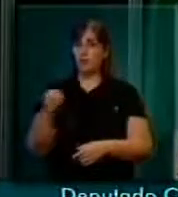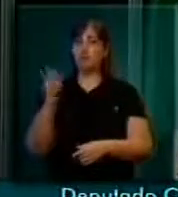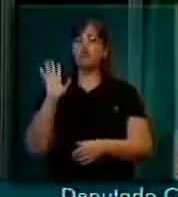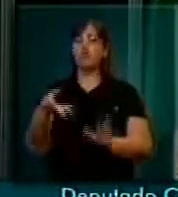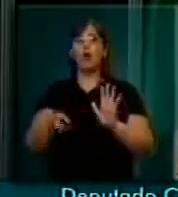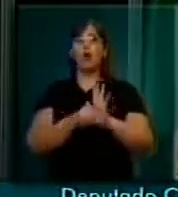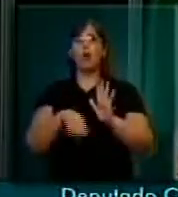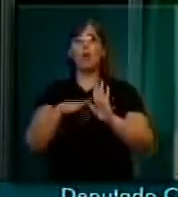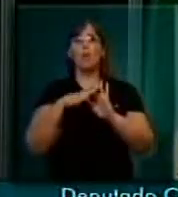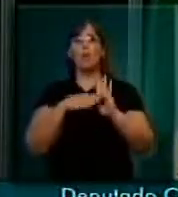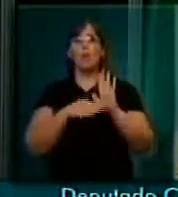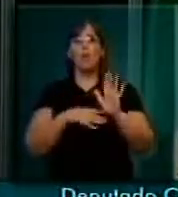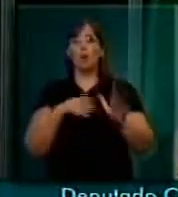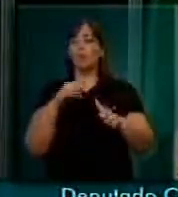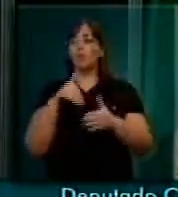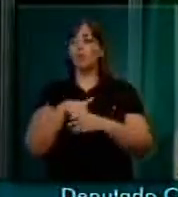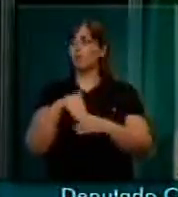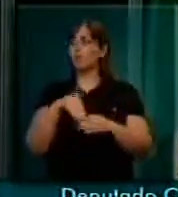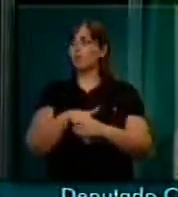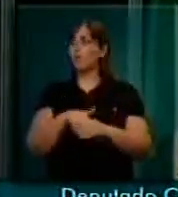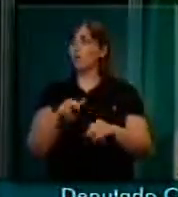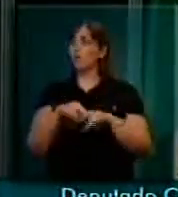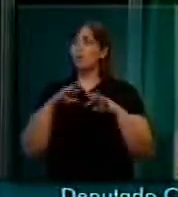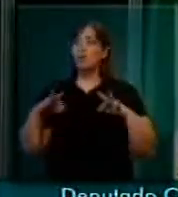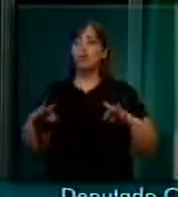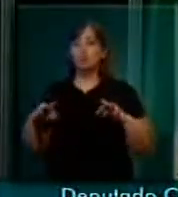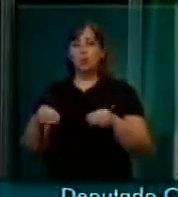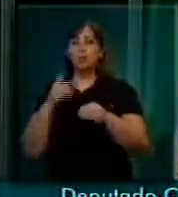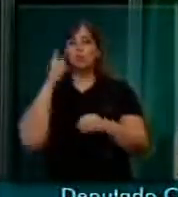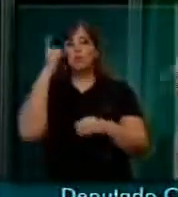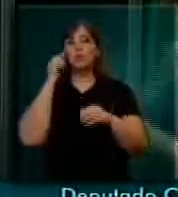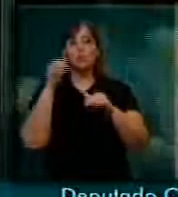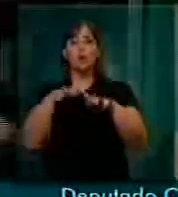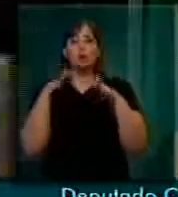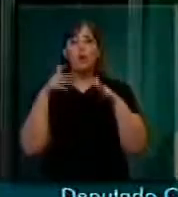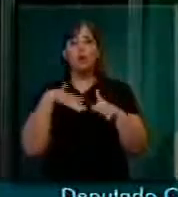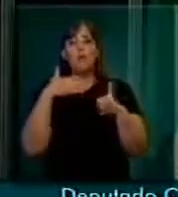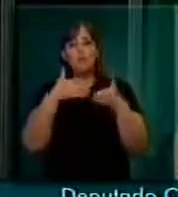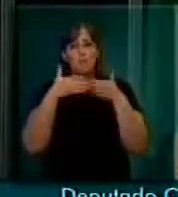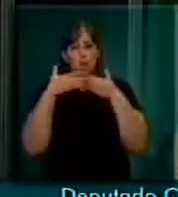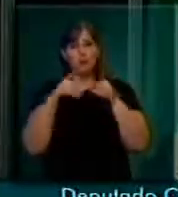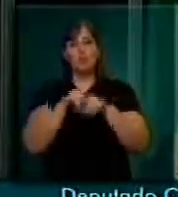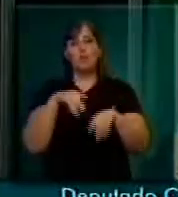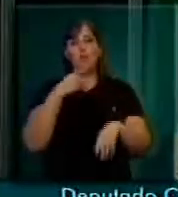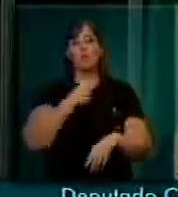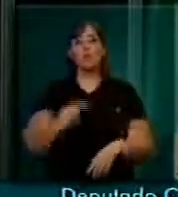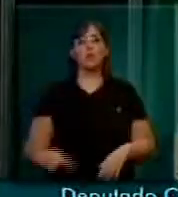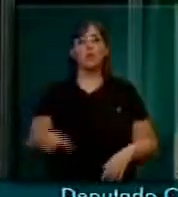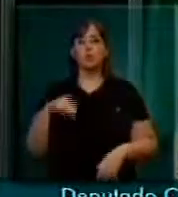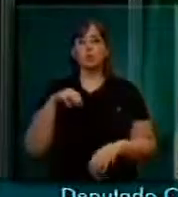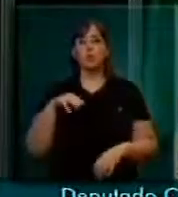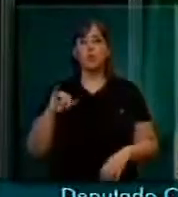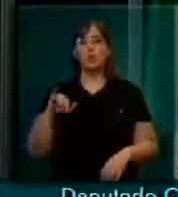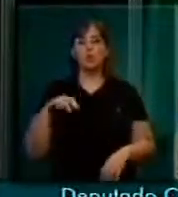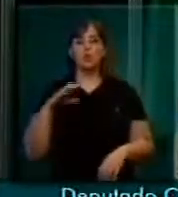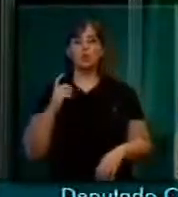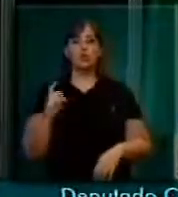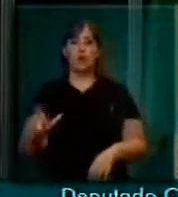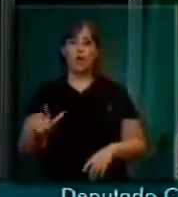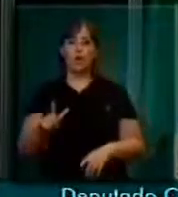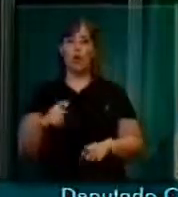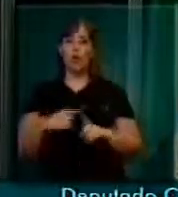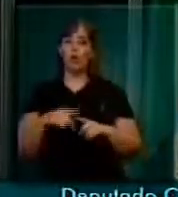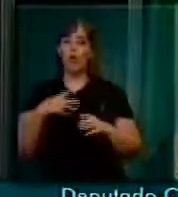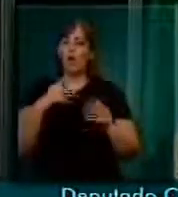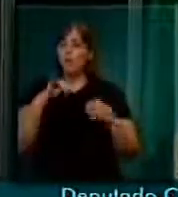pauta para a votação. Então, conclamo a todos os parlamentares, todos os líderes partidários, ao presidente Michel Temer, para aproveitar essa oportunidade,